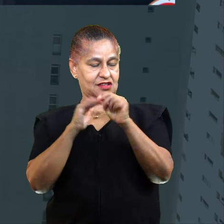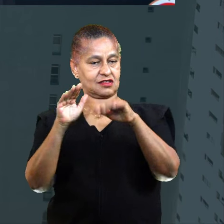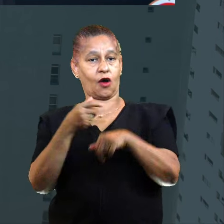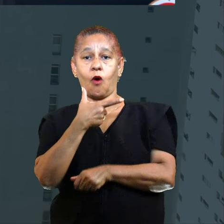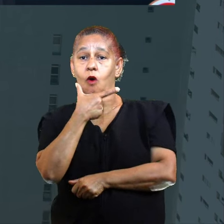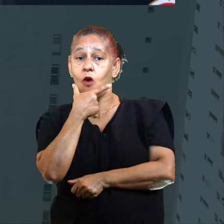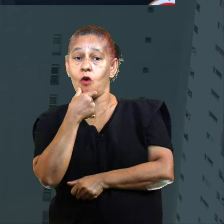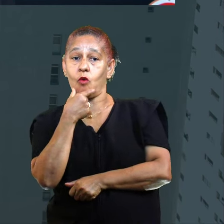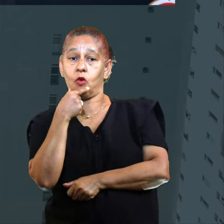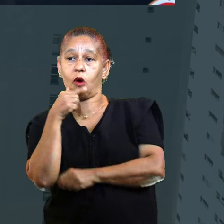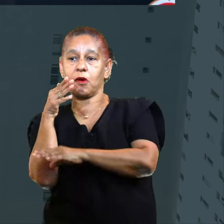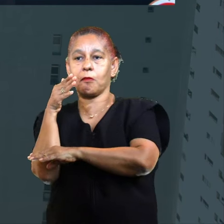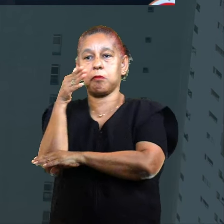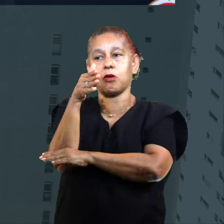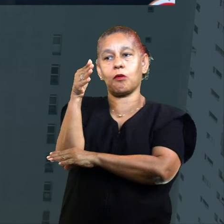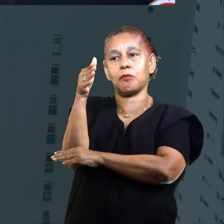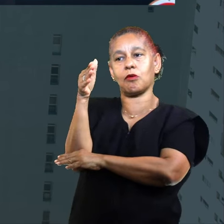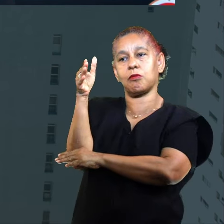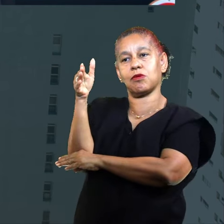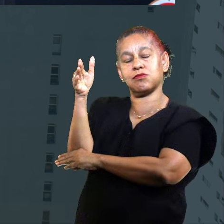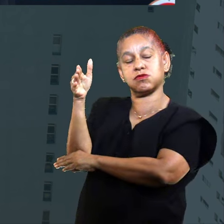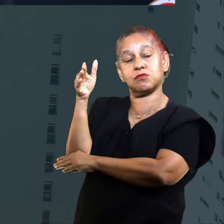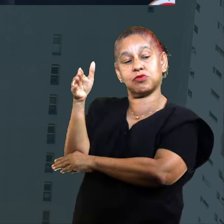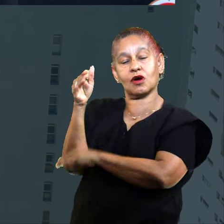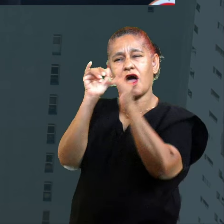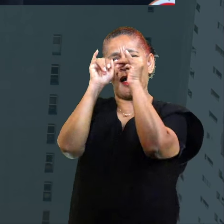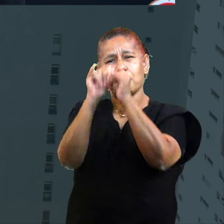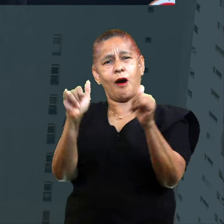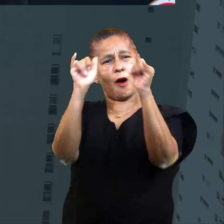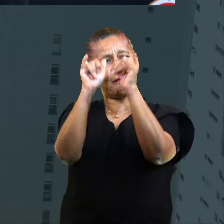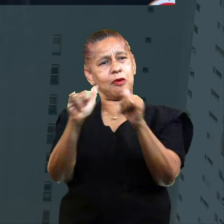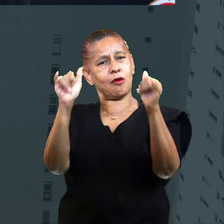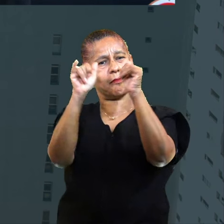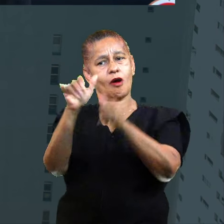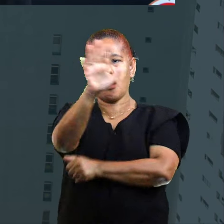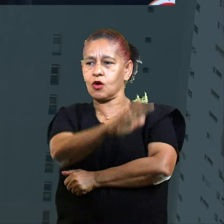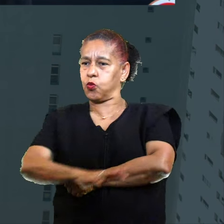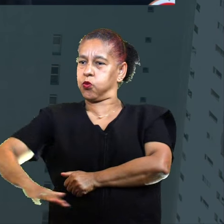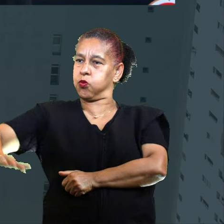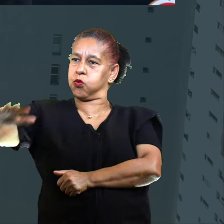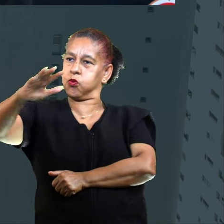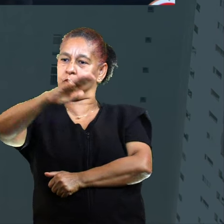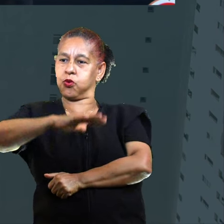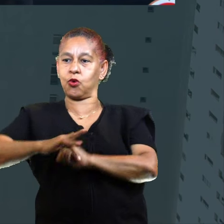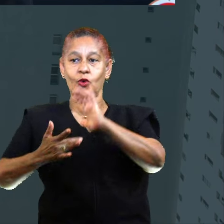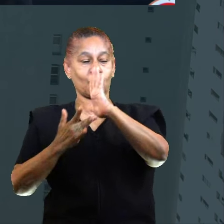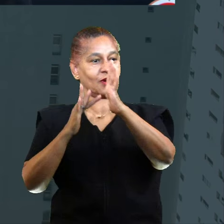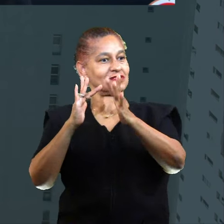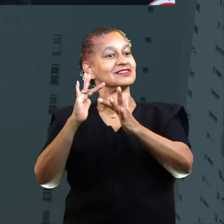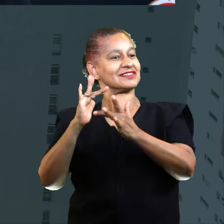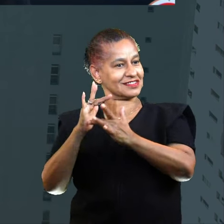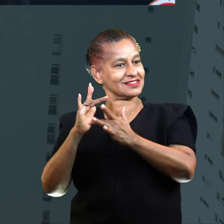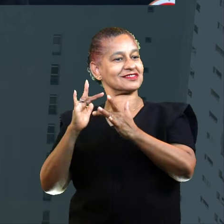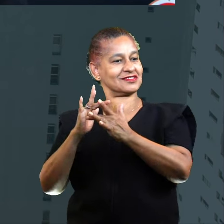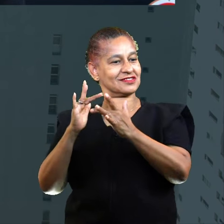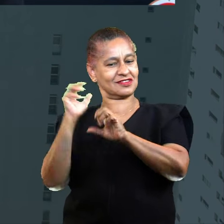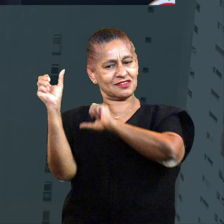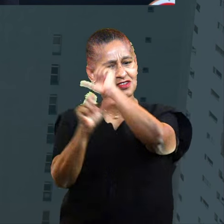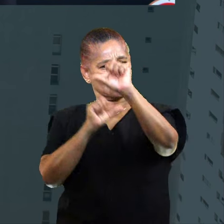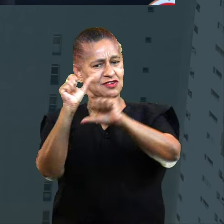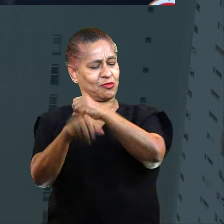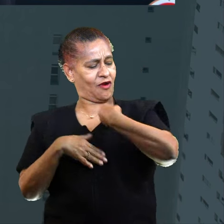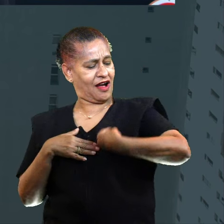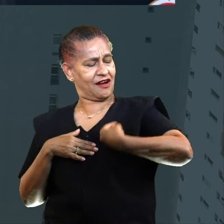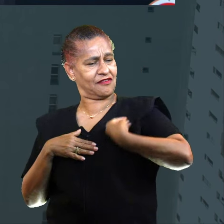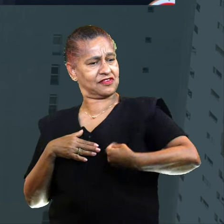aquele homem se foi, E começou a anunciar em Decápolis, O quanto Jesus tinha feito por